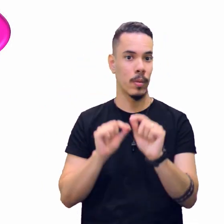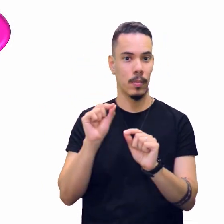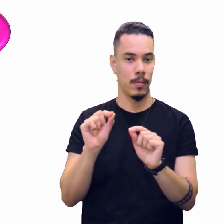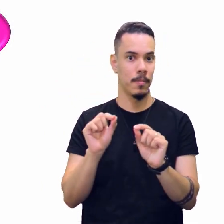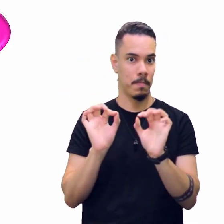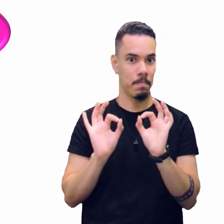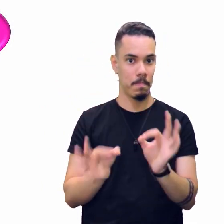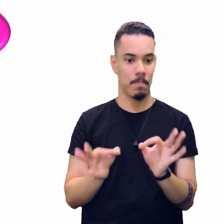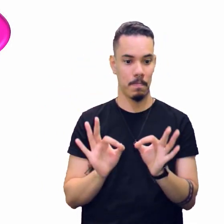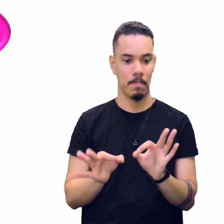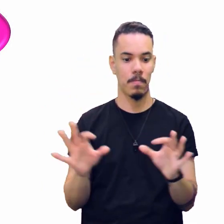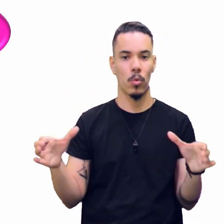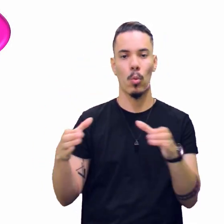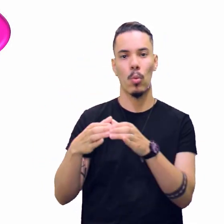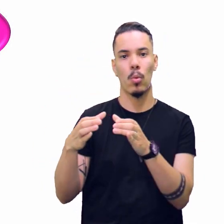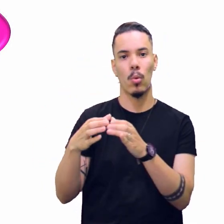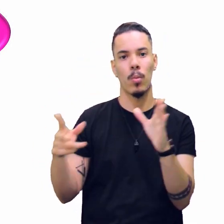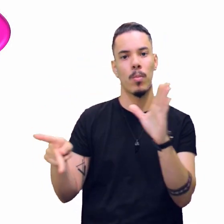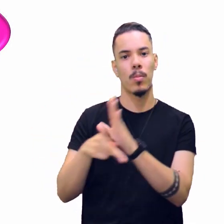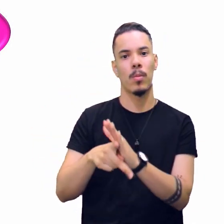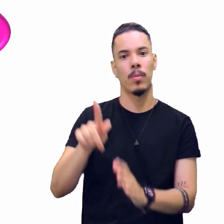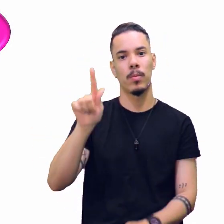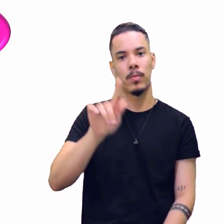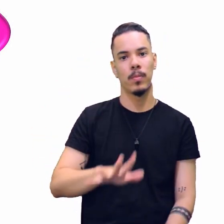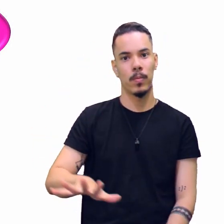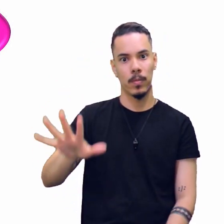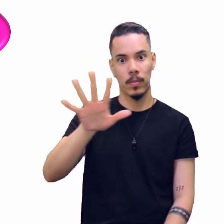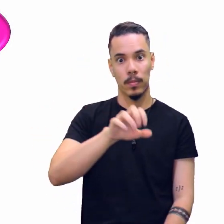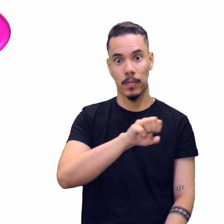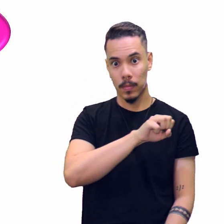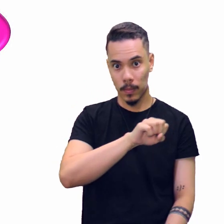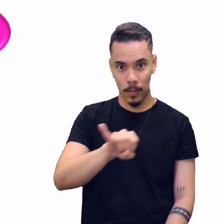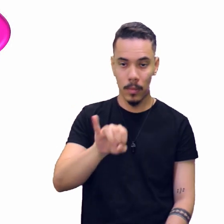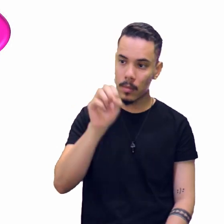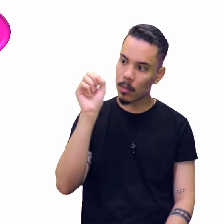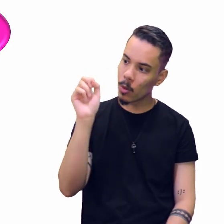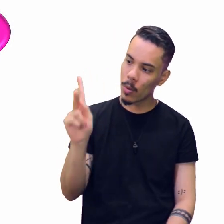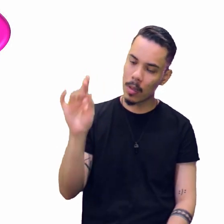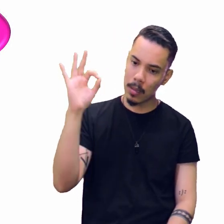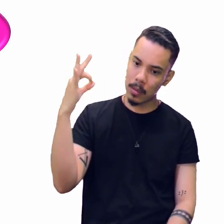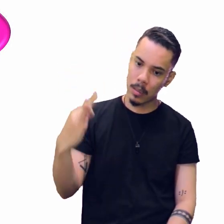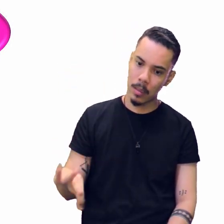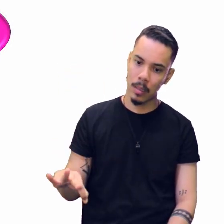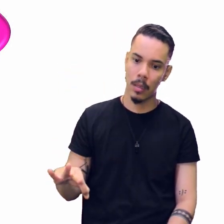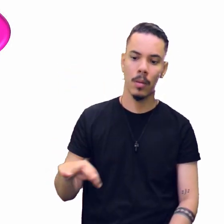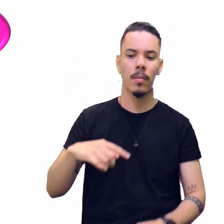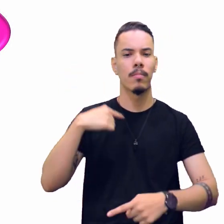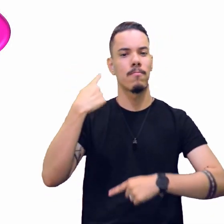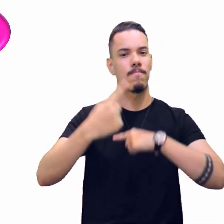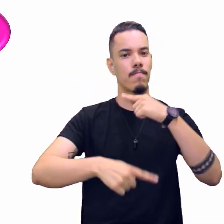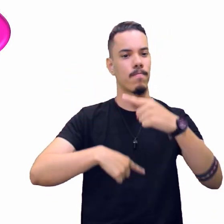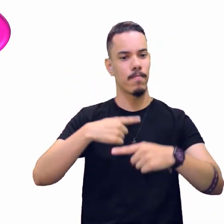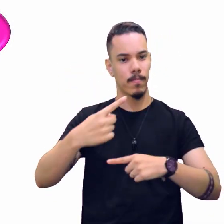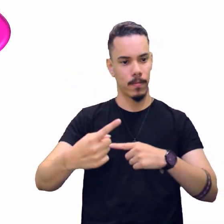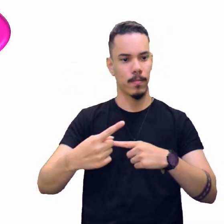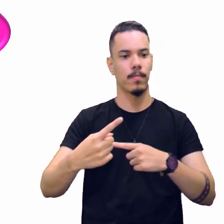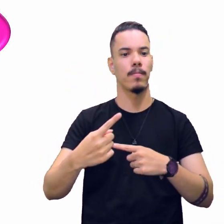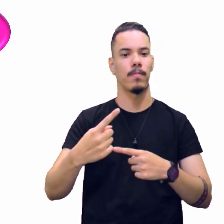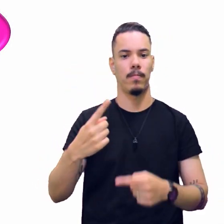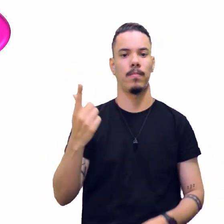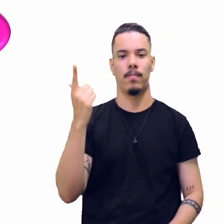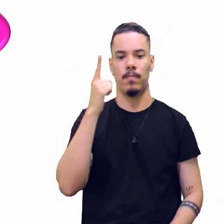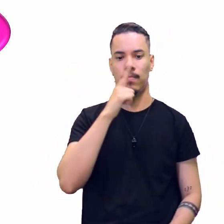o grupo geral, se está realmente ok. E depois, para sair, para a